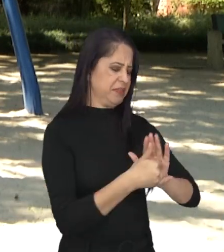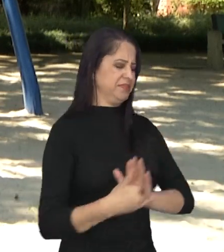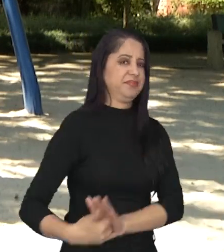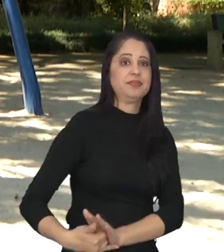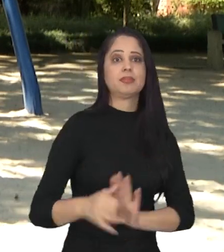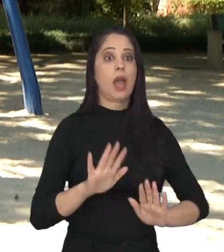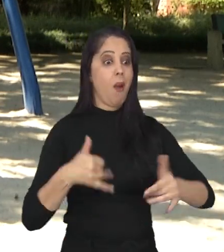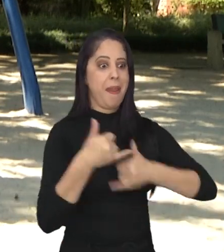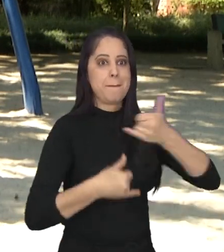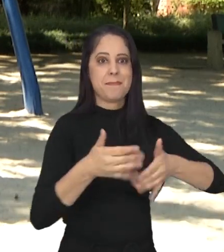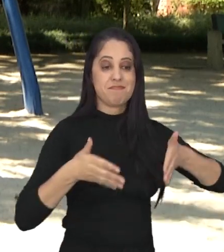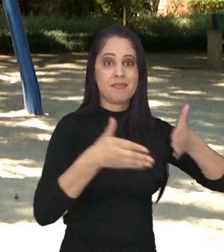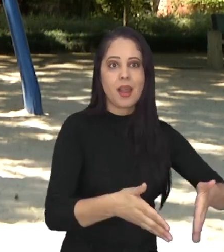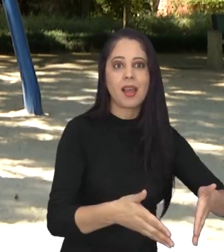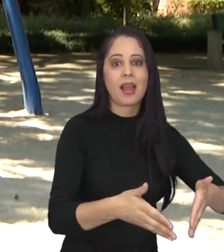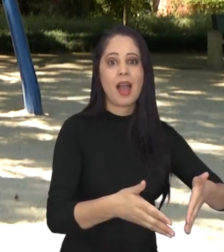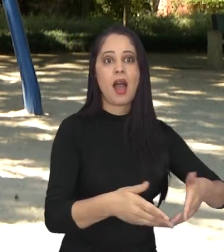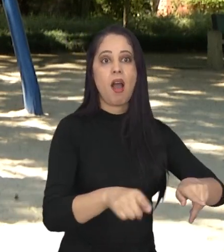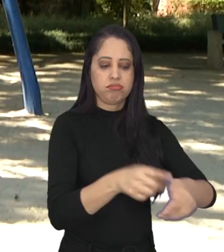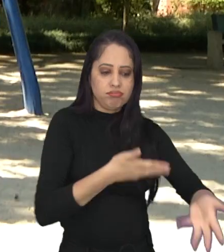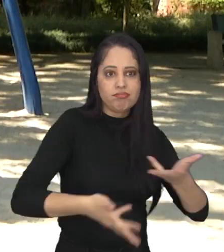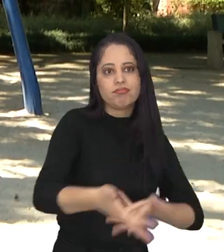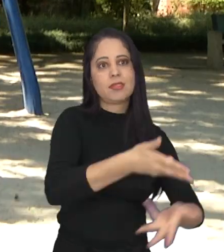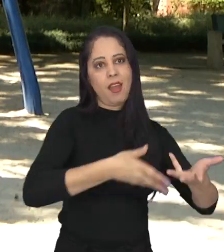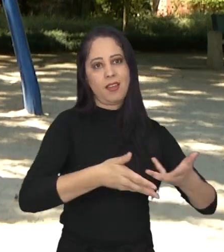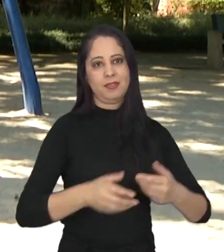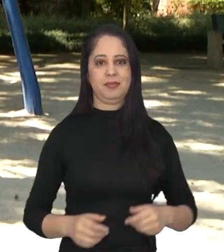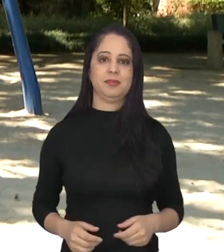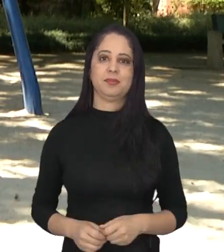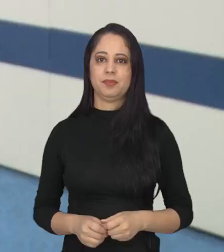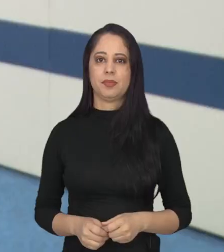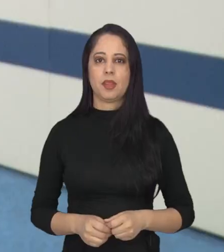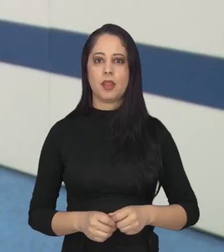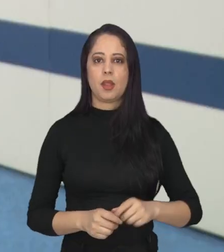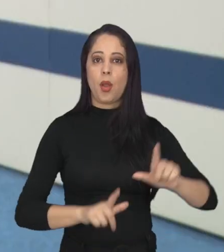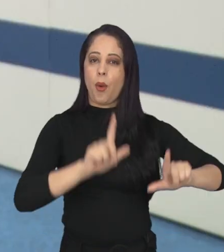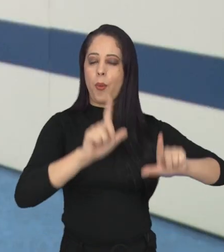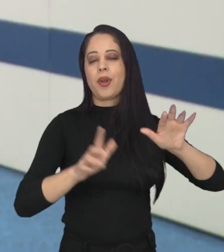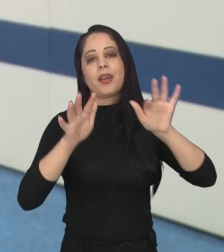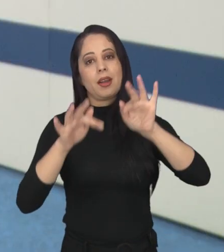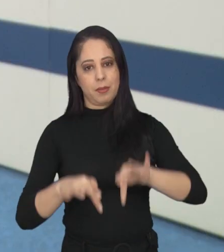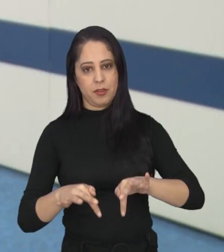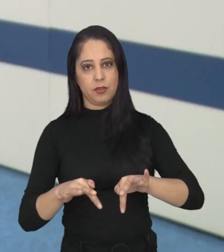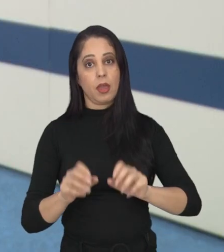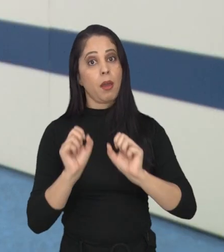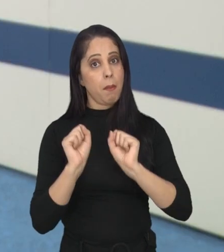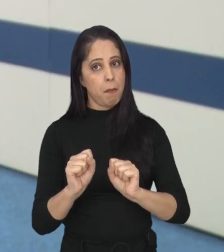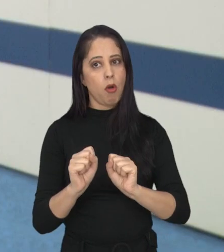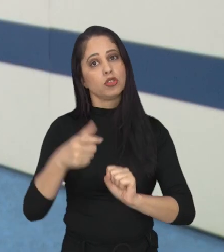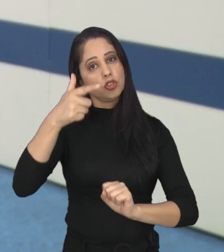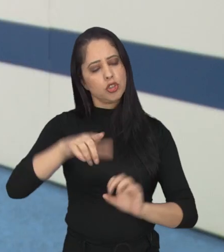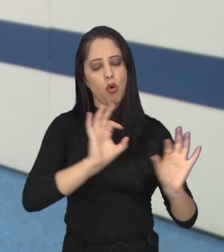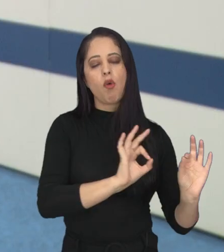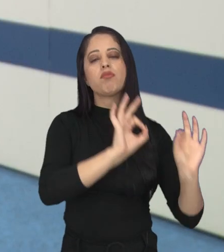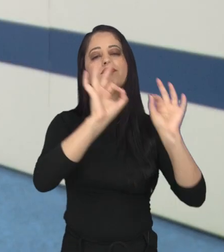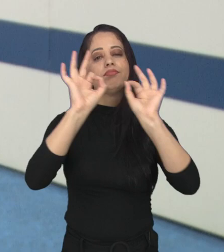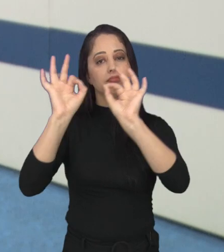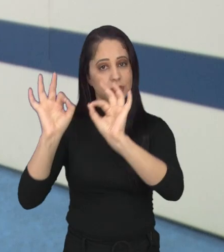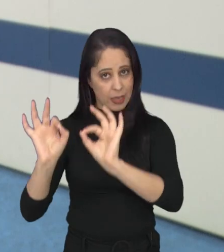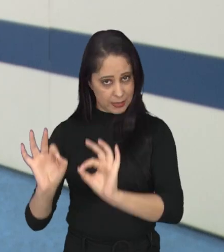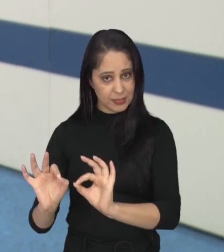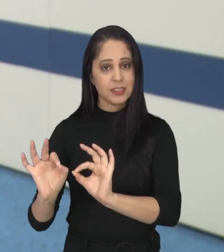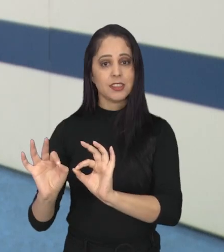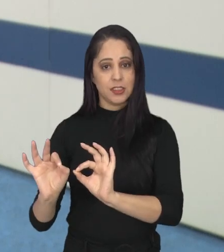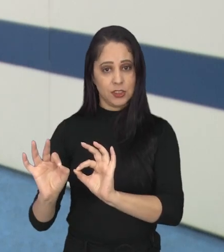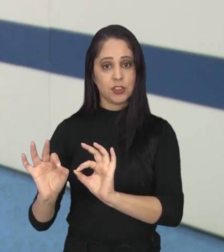estar fazendo até mesmo essas brincadeiras, se formam uma atividade física. O programa Tramitando fica por aqui. Você pode rever